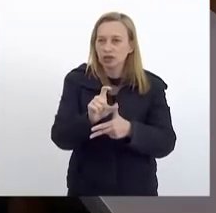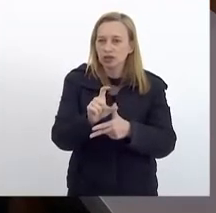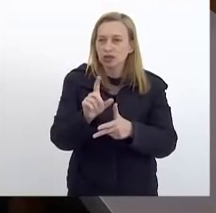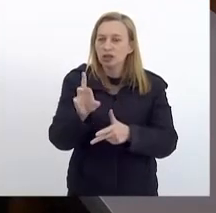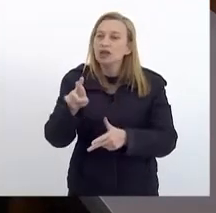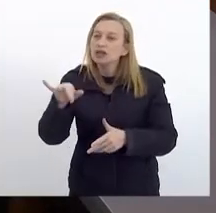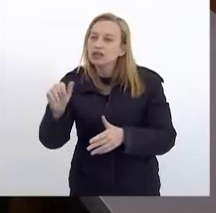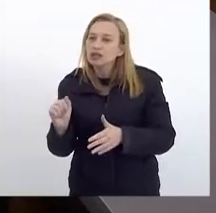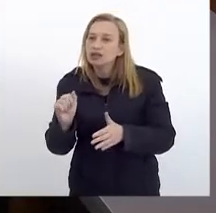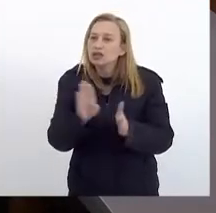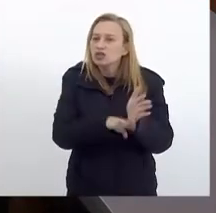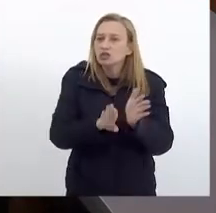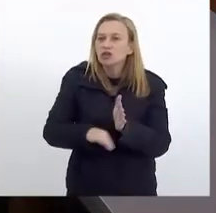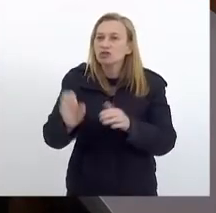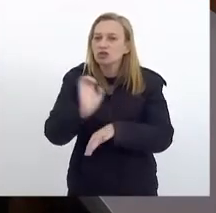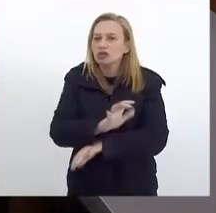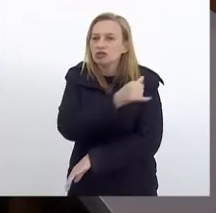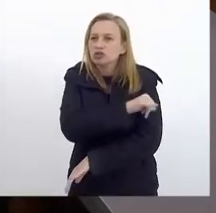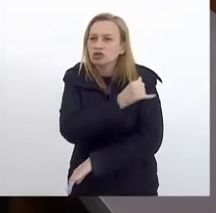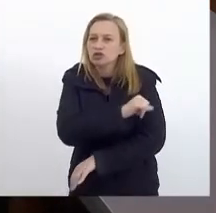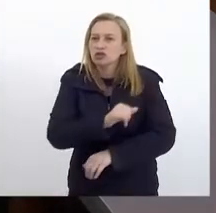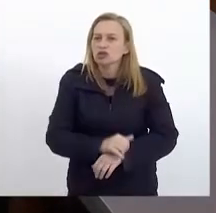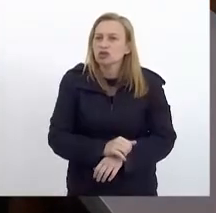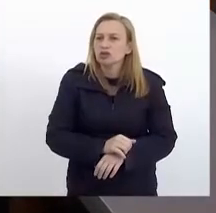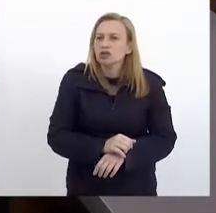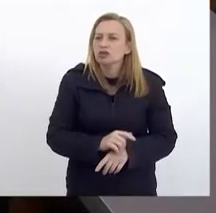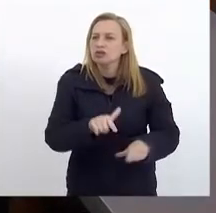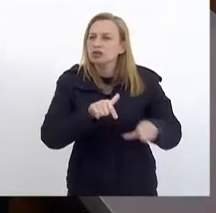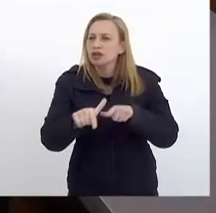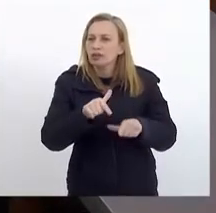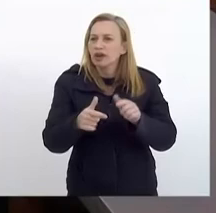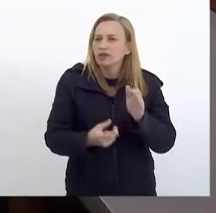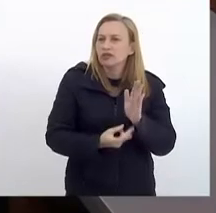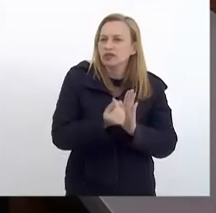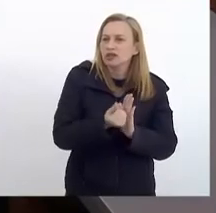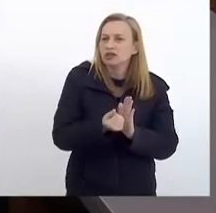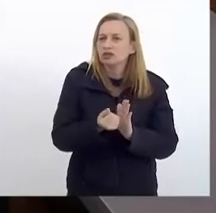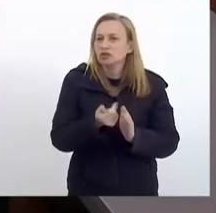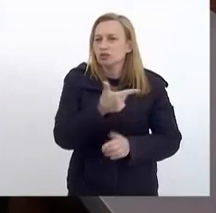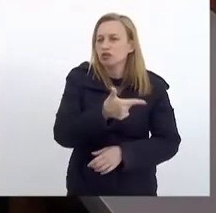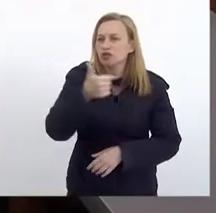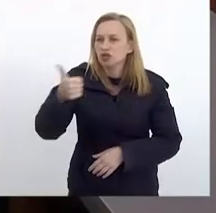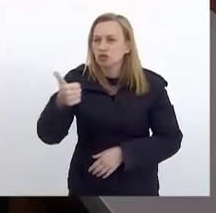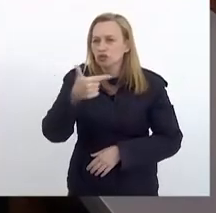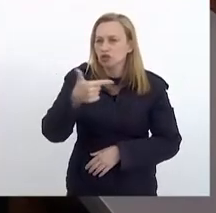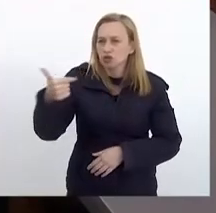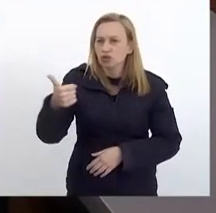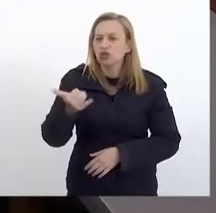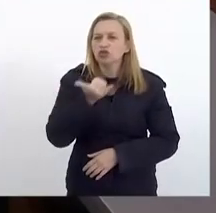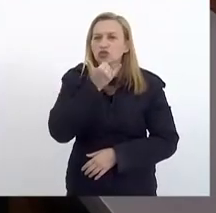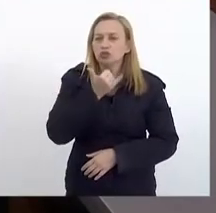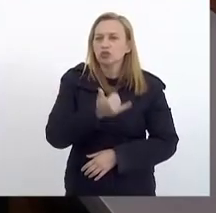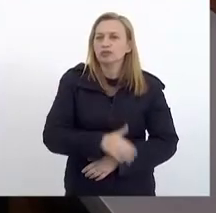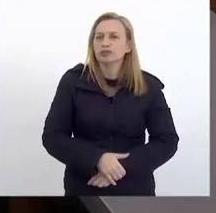receita e fixa despesa no Estado do Rio de Janeiro para o exercício financeiro de 2021... 2022, perdão.